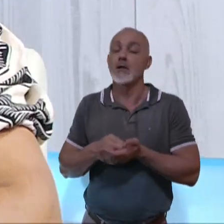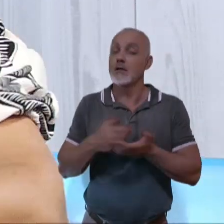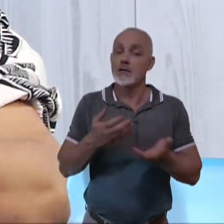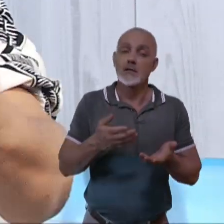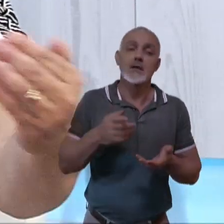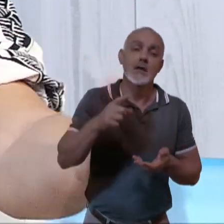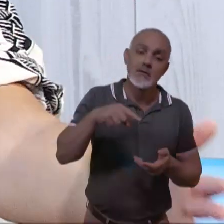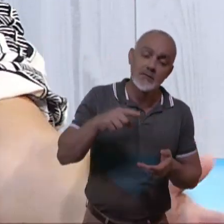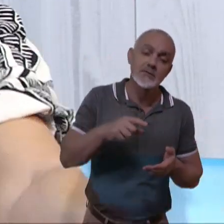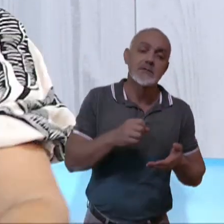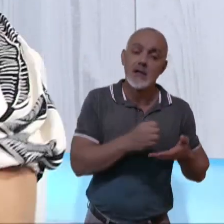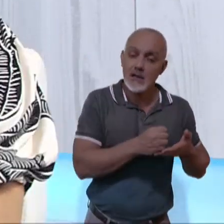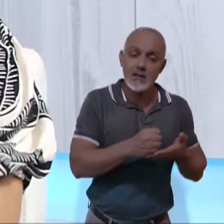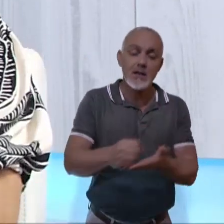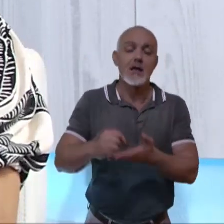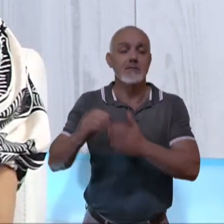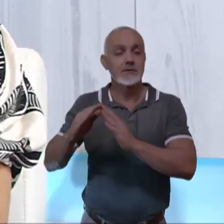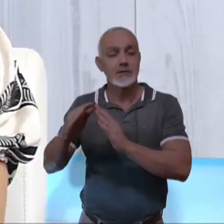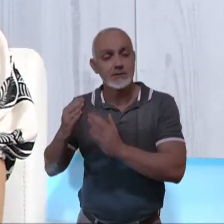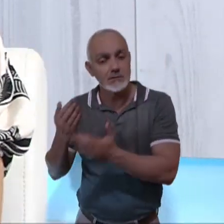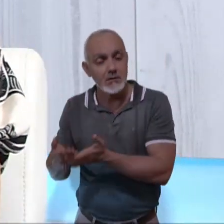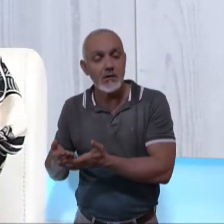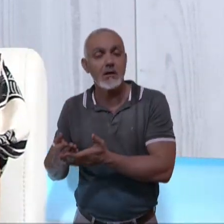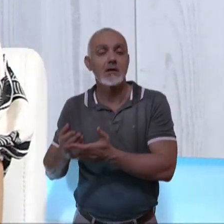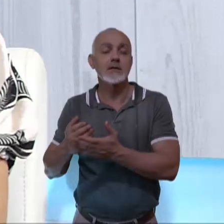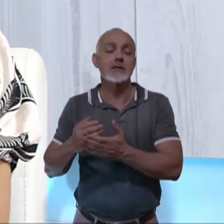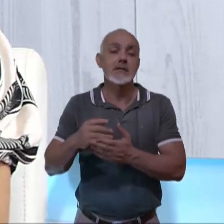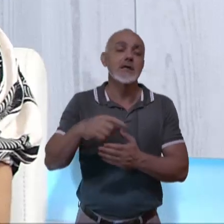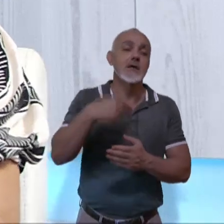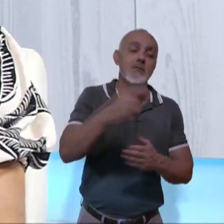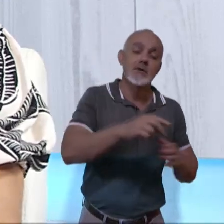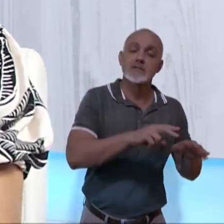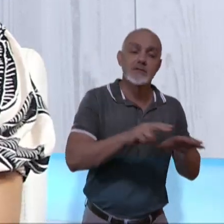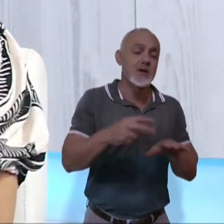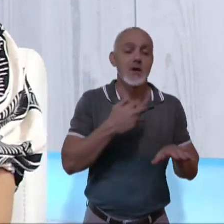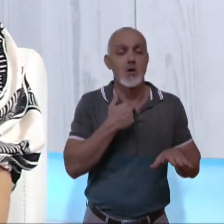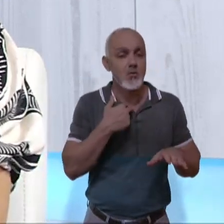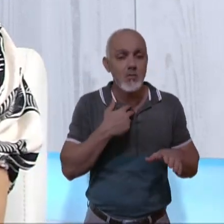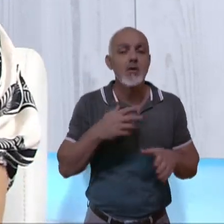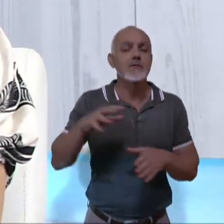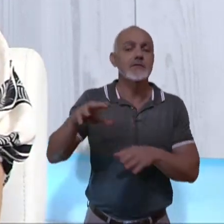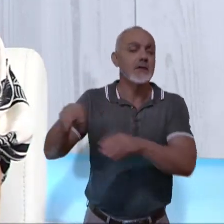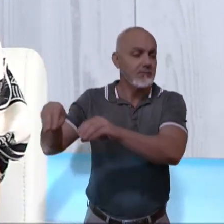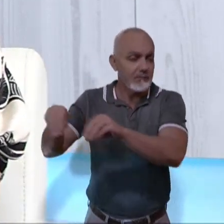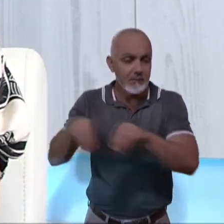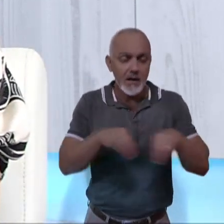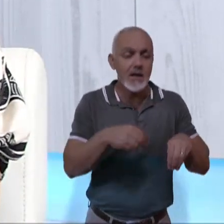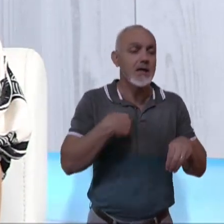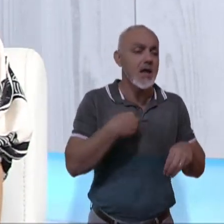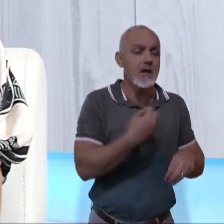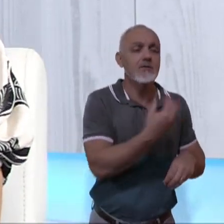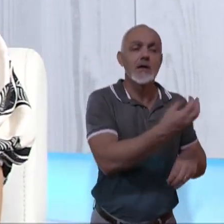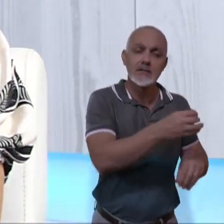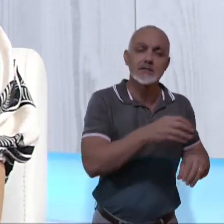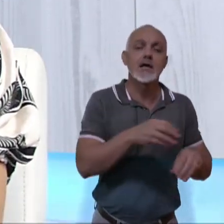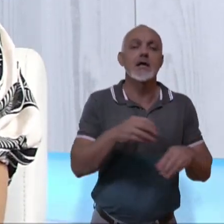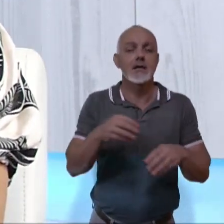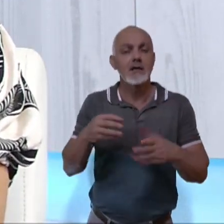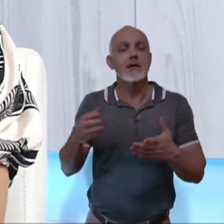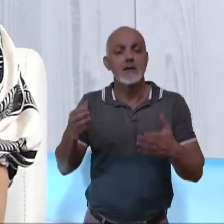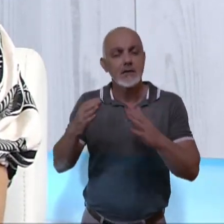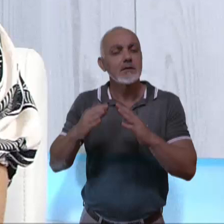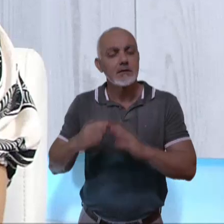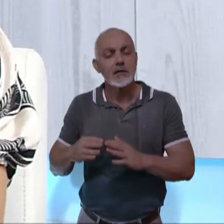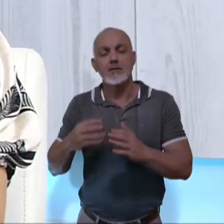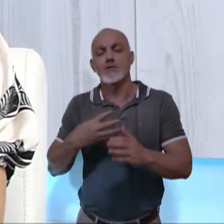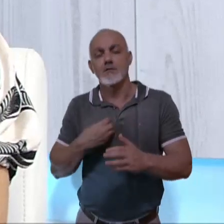você leva na escola essa semana, na semana que vem eu não posso. Você que busca, eu vou viajar, você fica com o filho essa semana. E